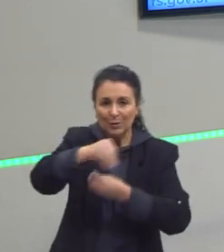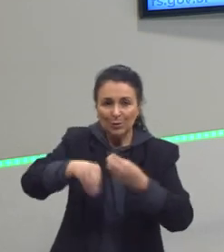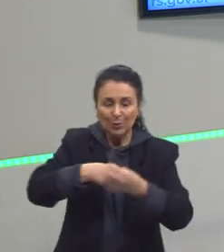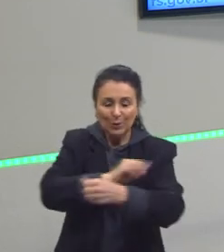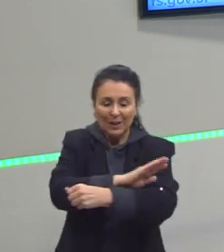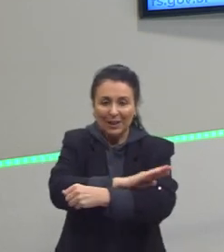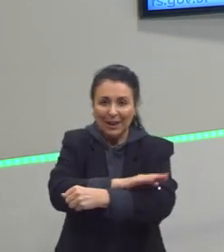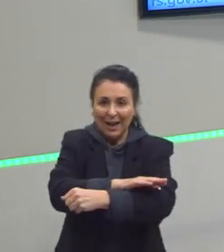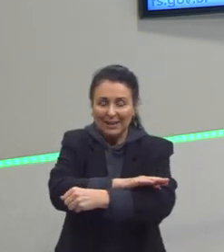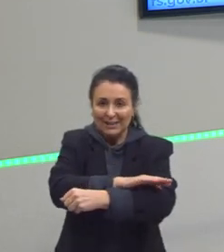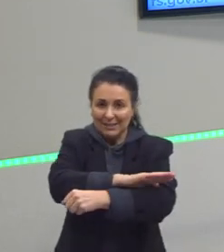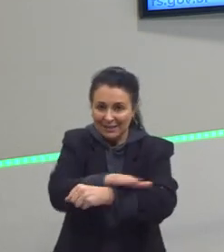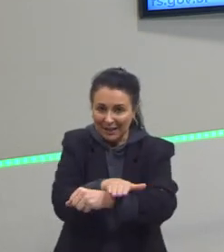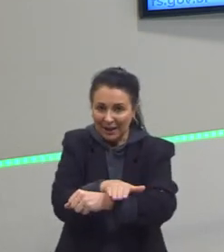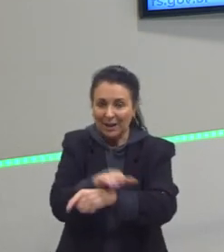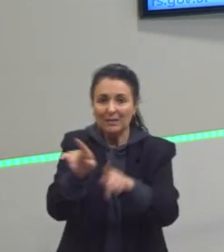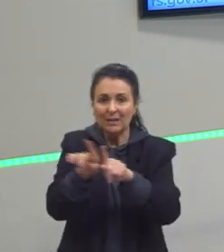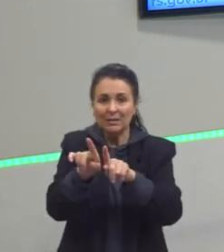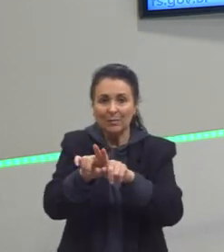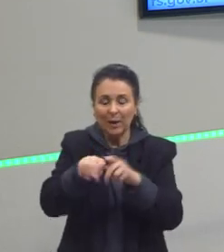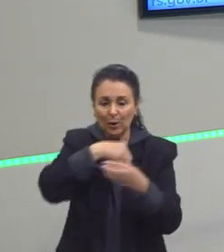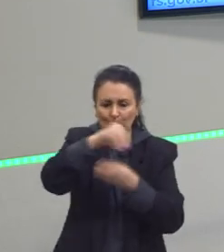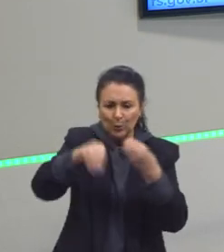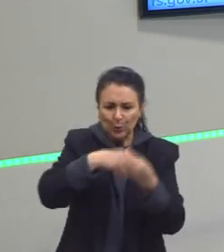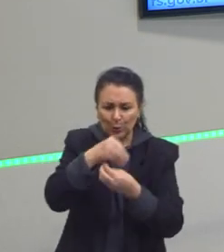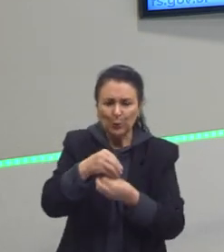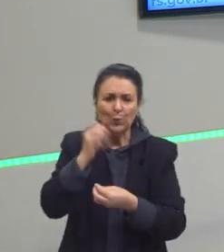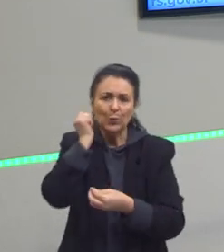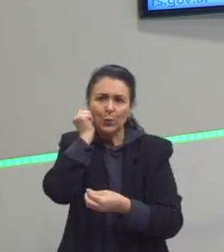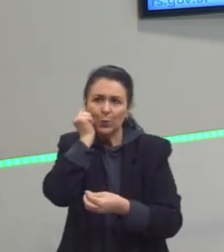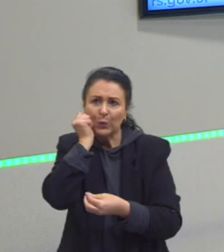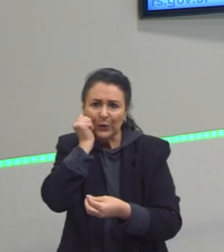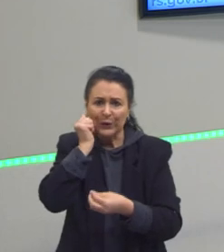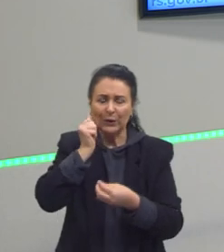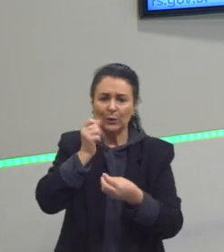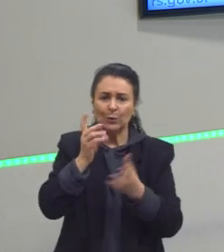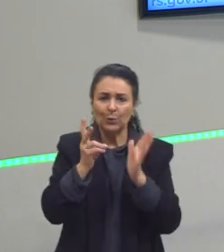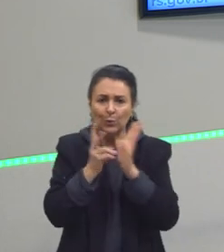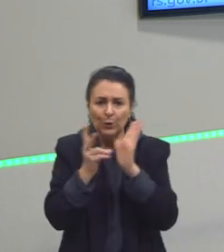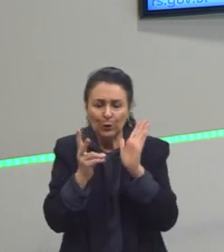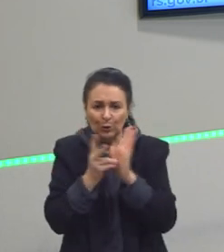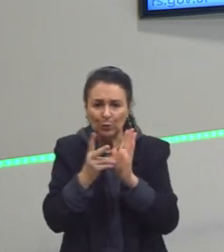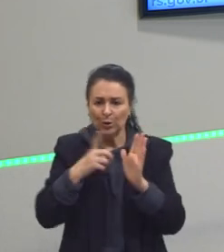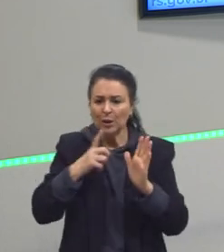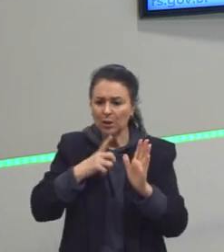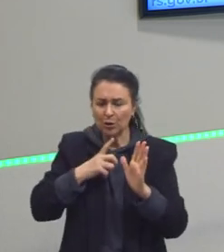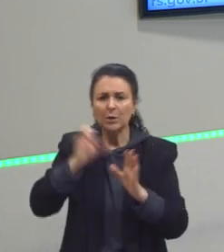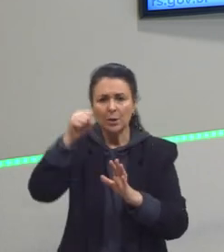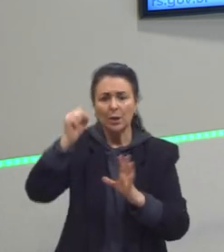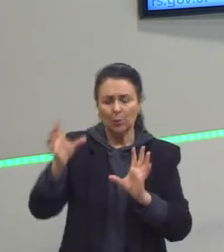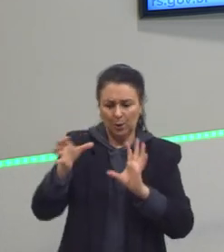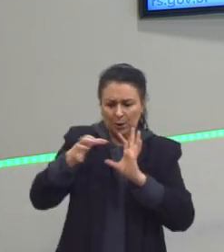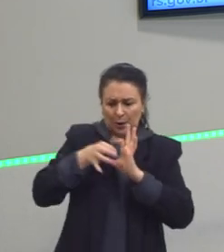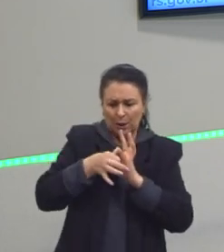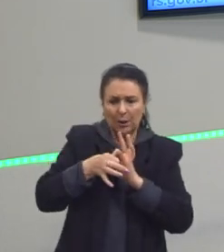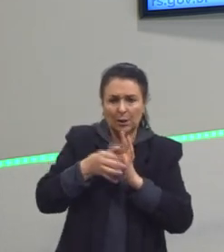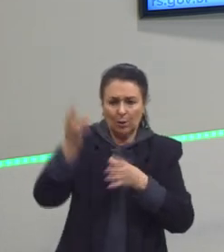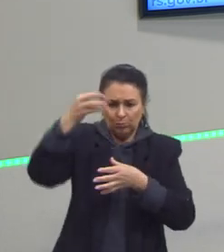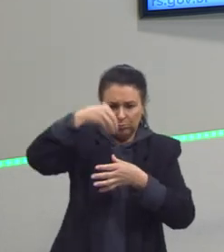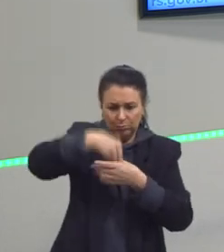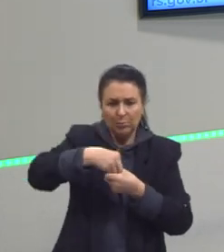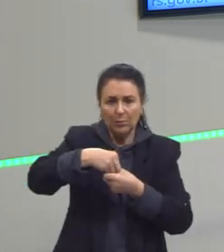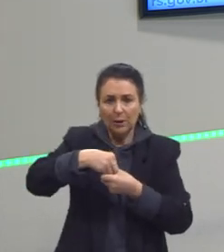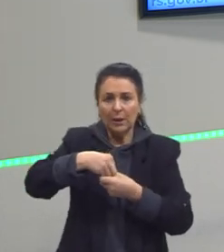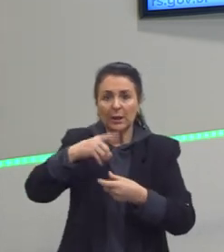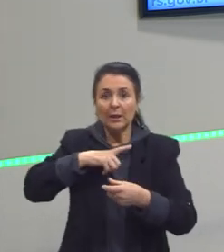portugueses, negros, era tranquila, era perfeita. Houve uma integração entre essas raças e dessa integração sairia